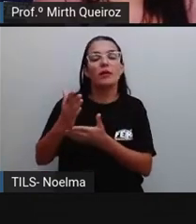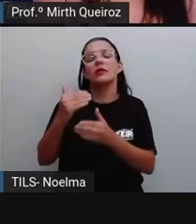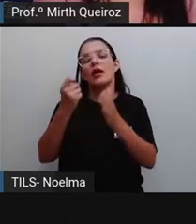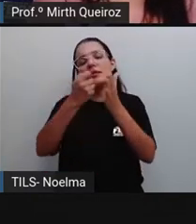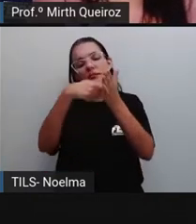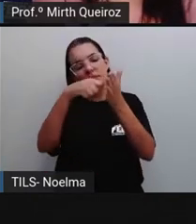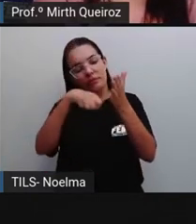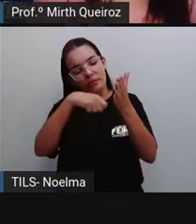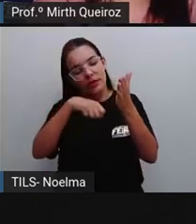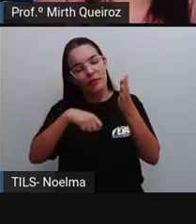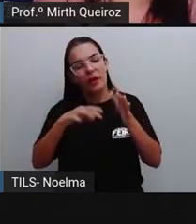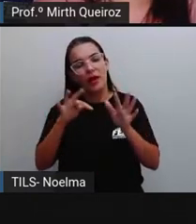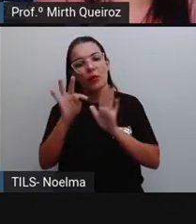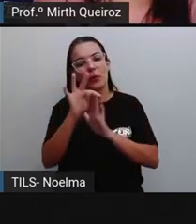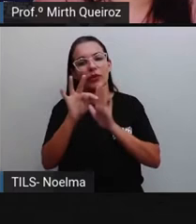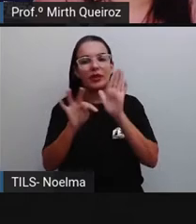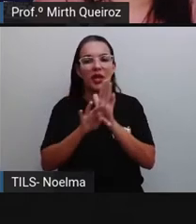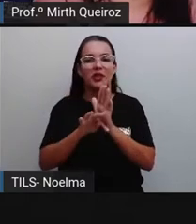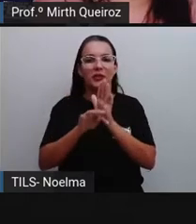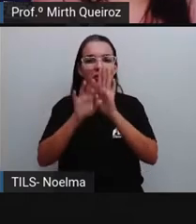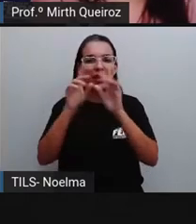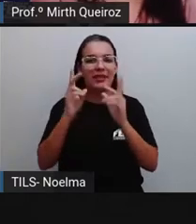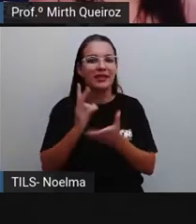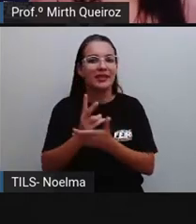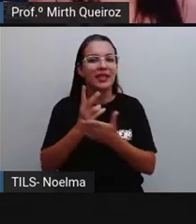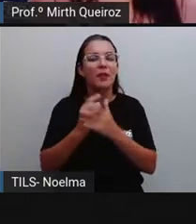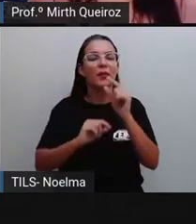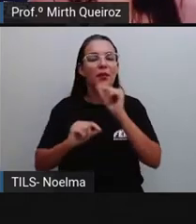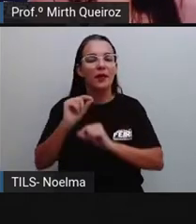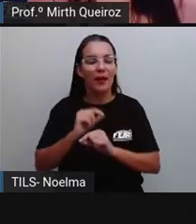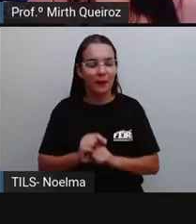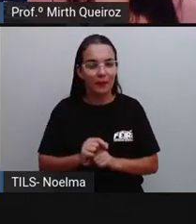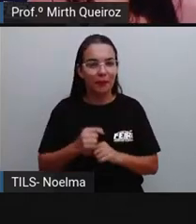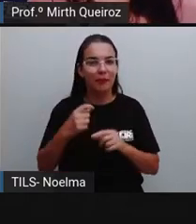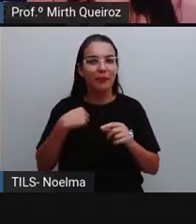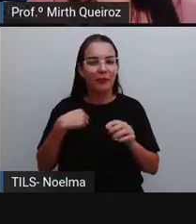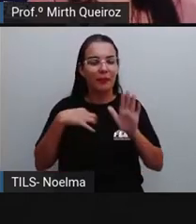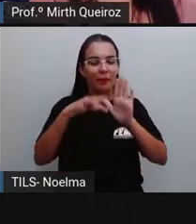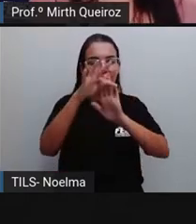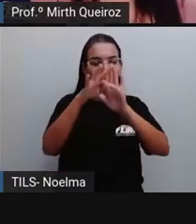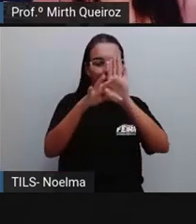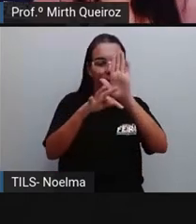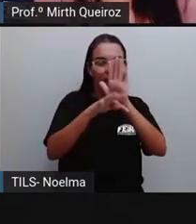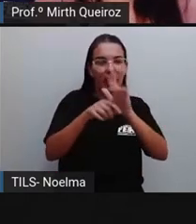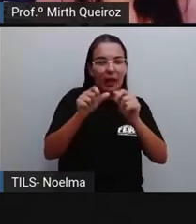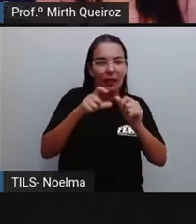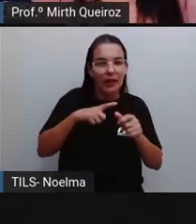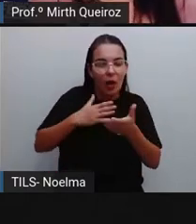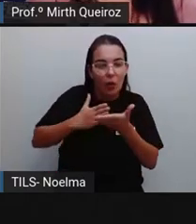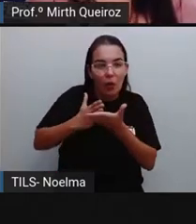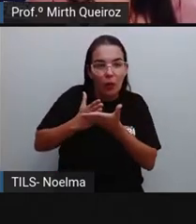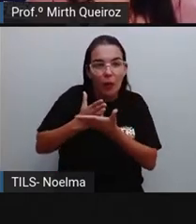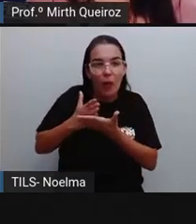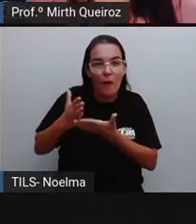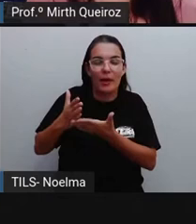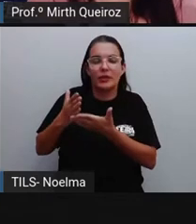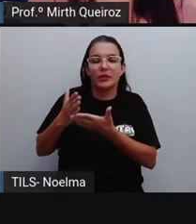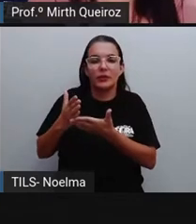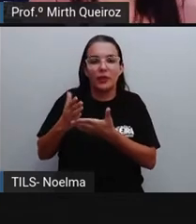texto argumentativo, que geralmente é na terceira linha. É nesse trecho que vai haver o quê? A introdução, o